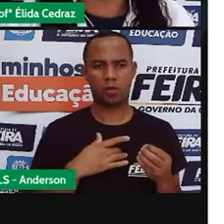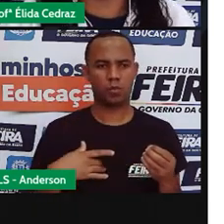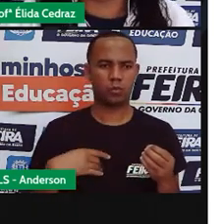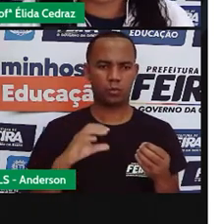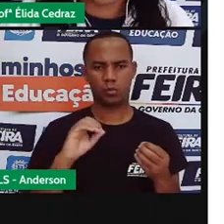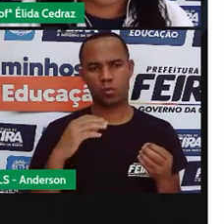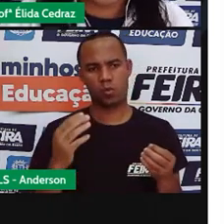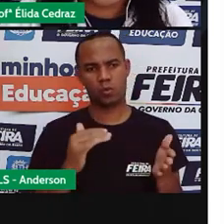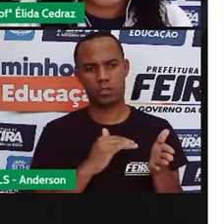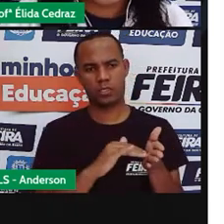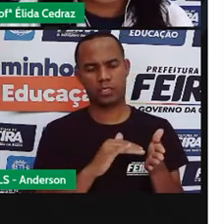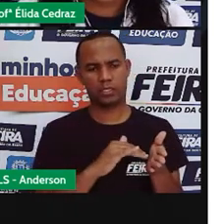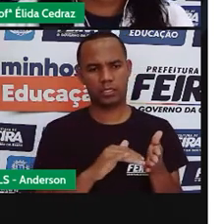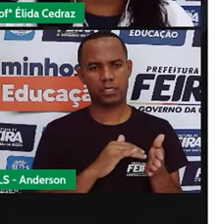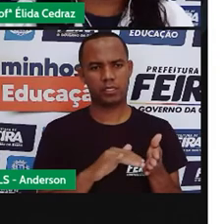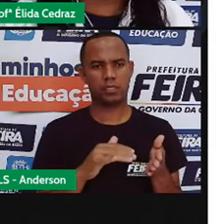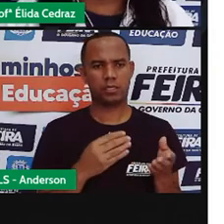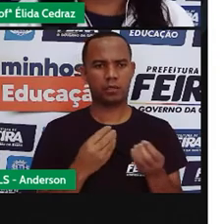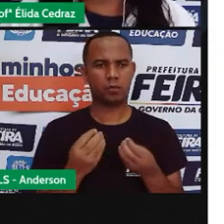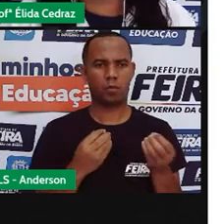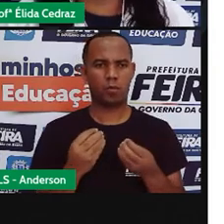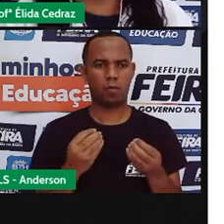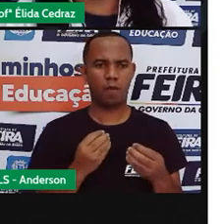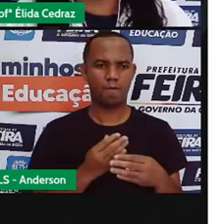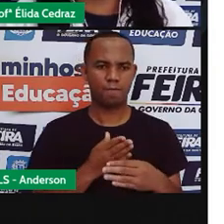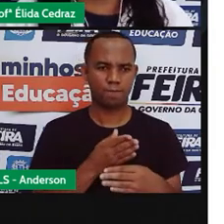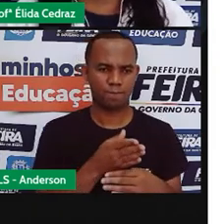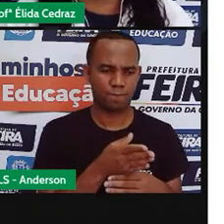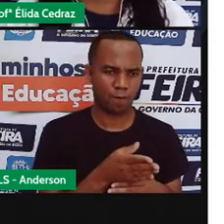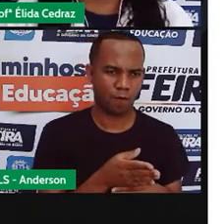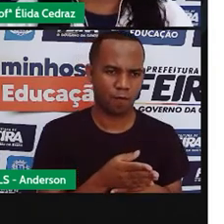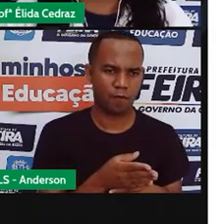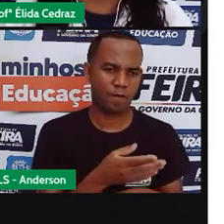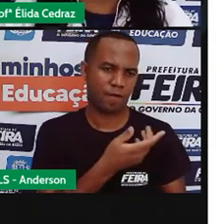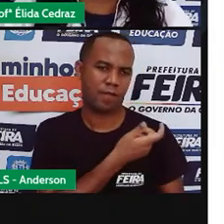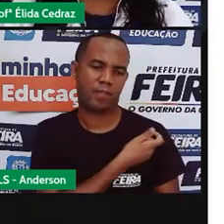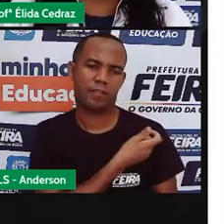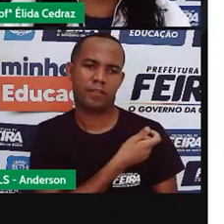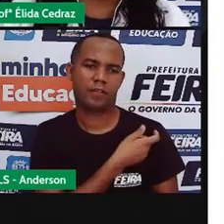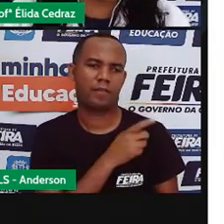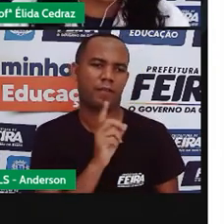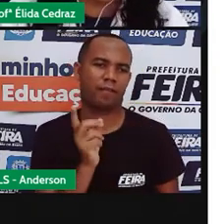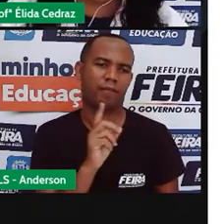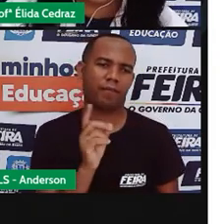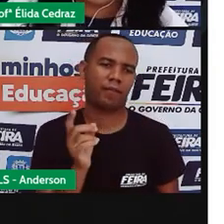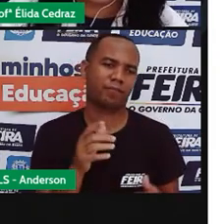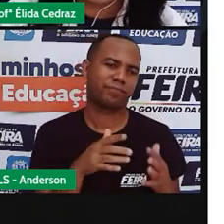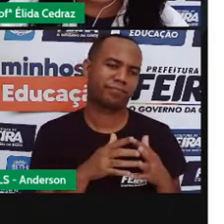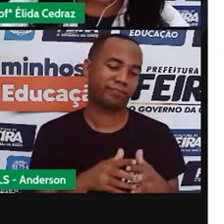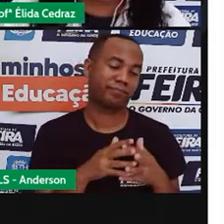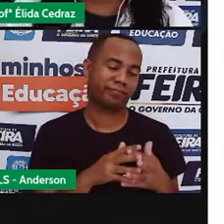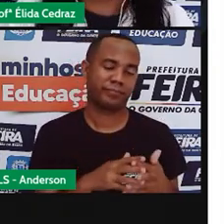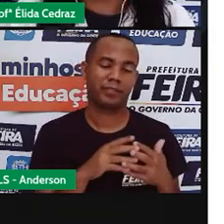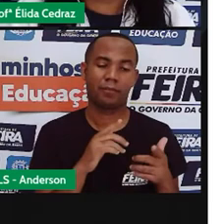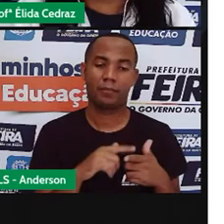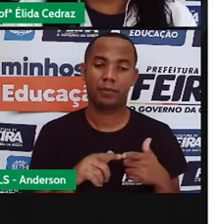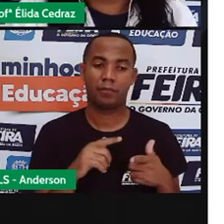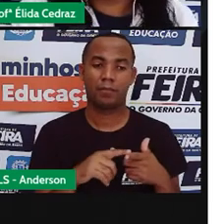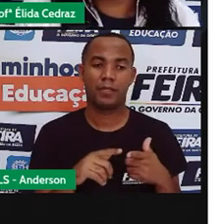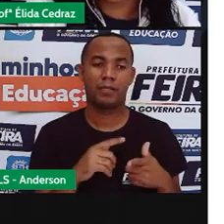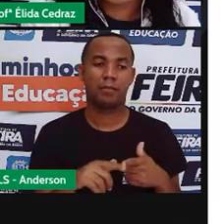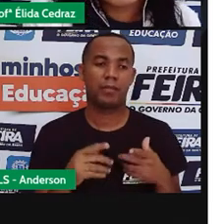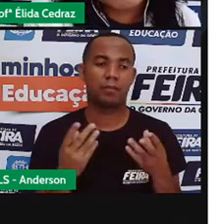Secretaria da Saúde foi proposto para a vacina então isso causou transtorno então